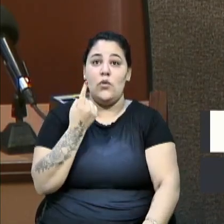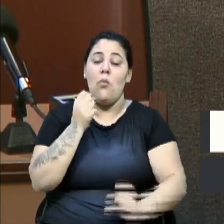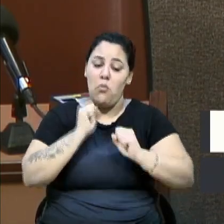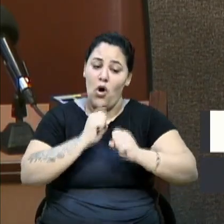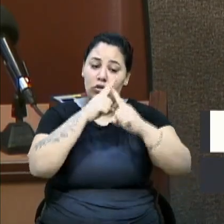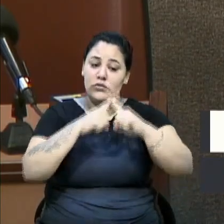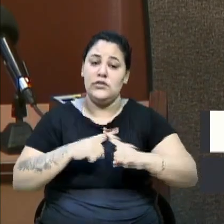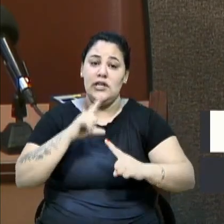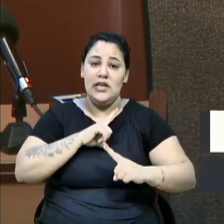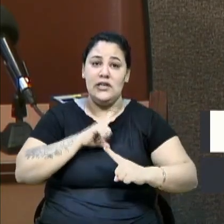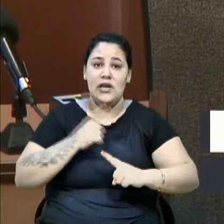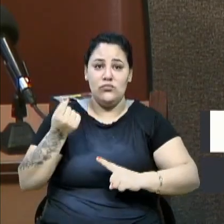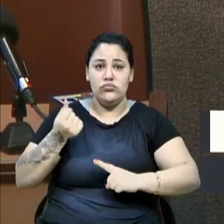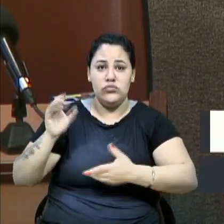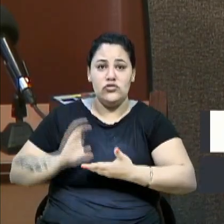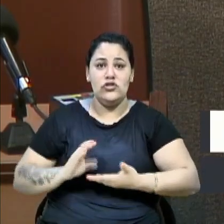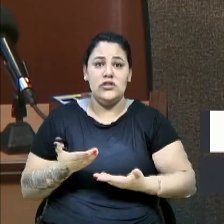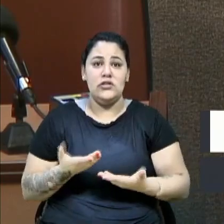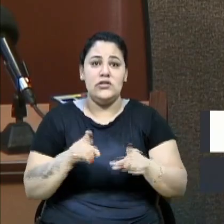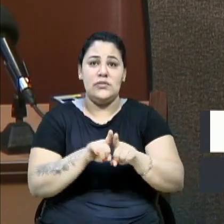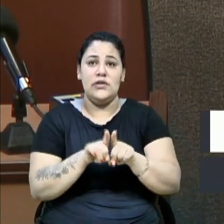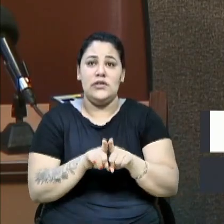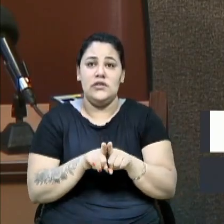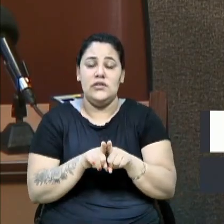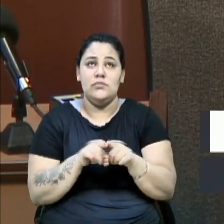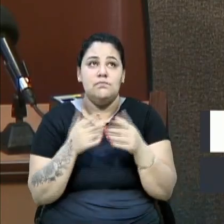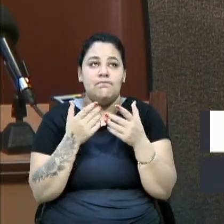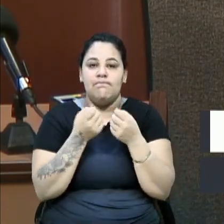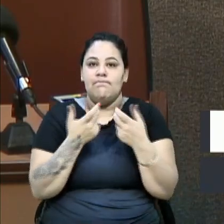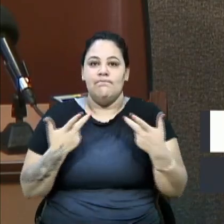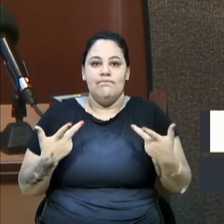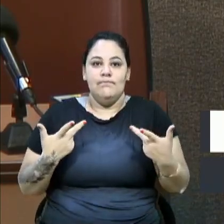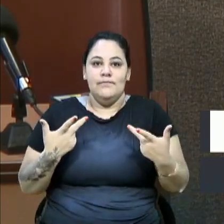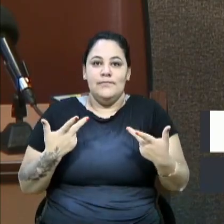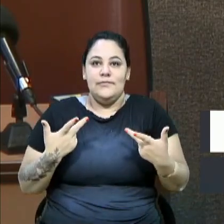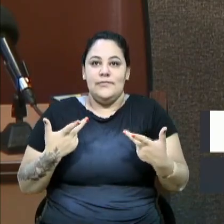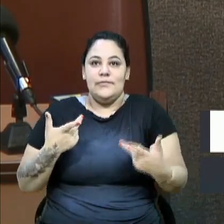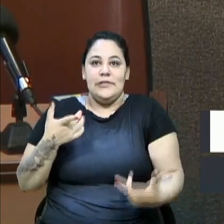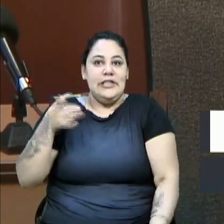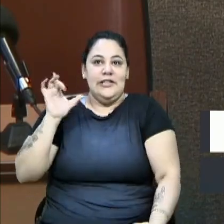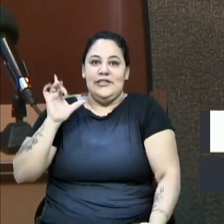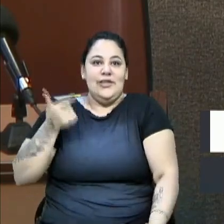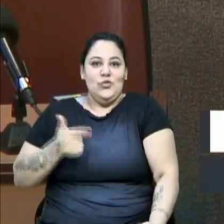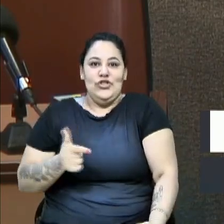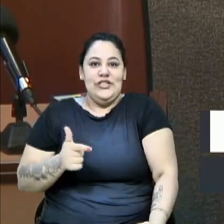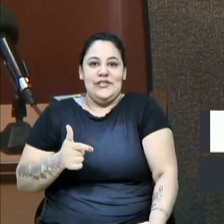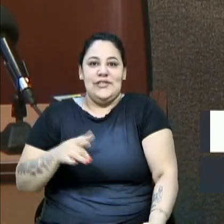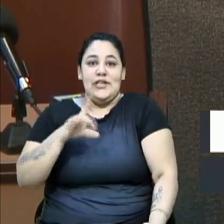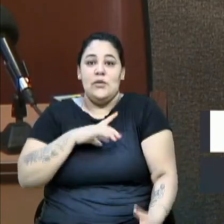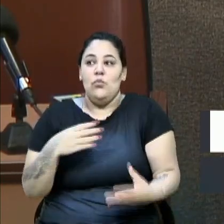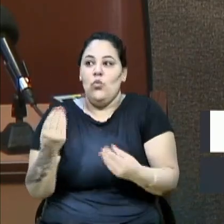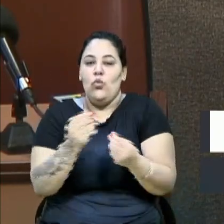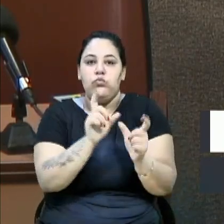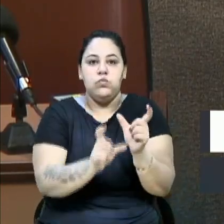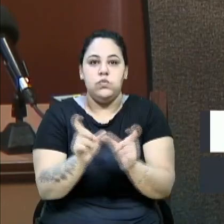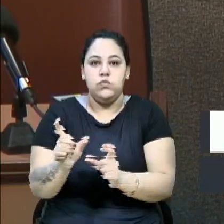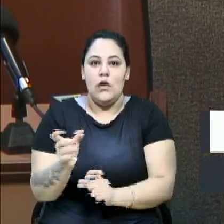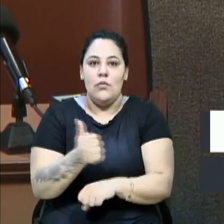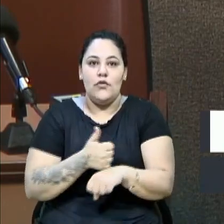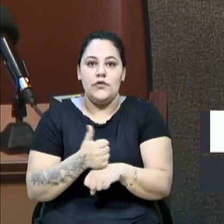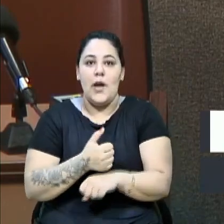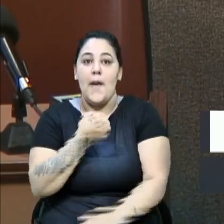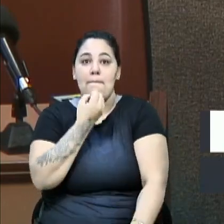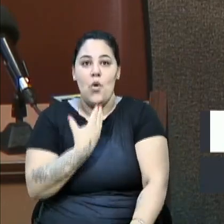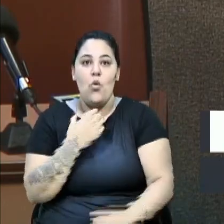financiamento, parte desse financiamento. Isso era uma coisa que, impensável, nós temos tantos atletas profissionais e bons que podem